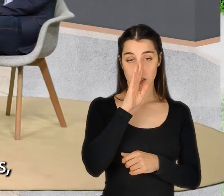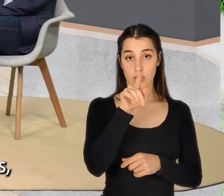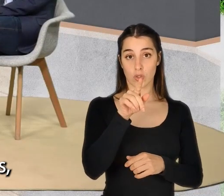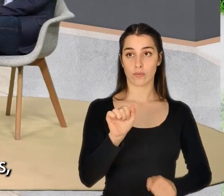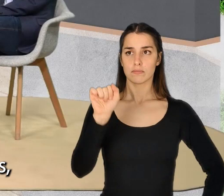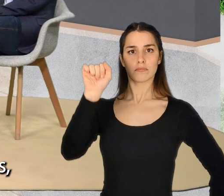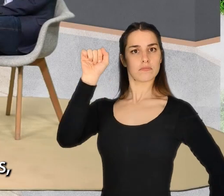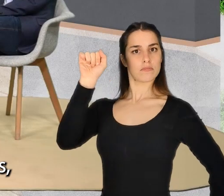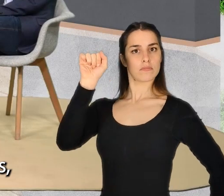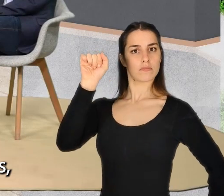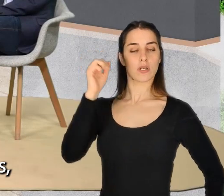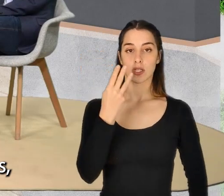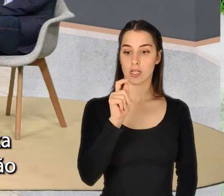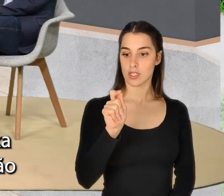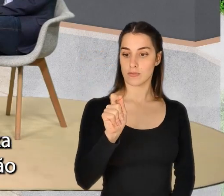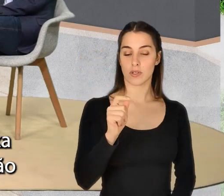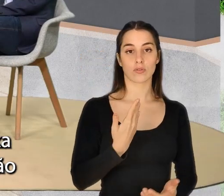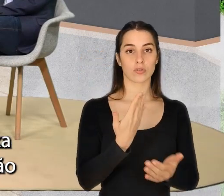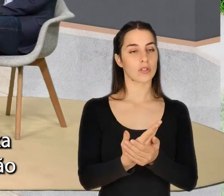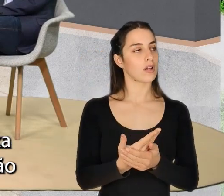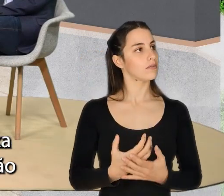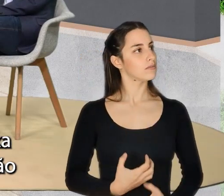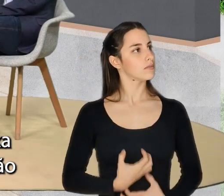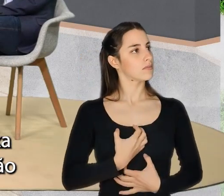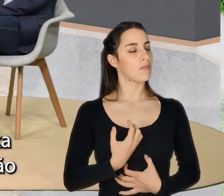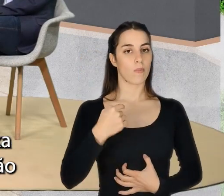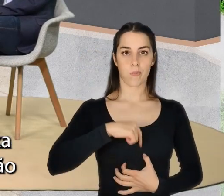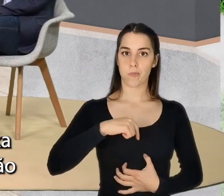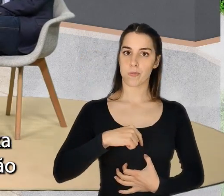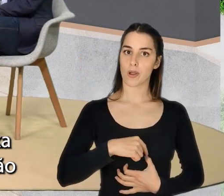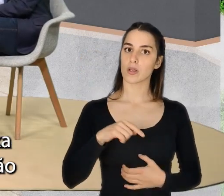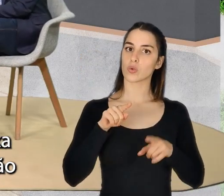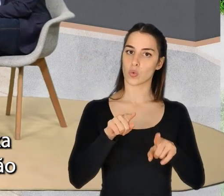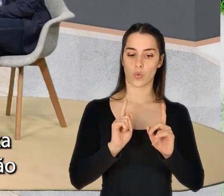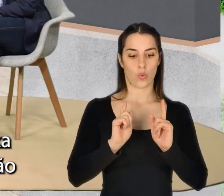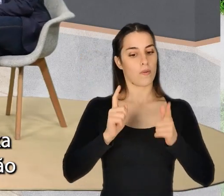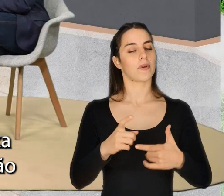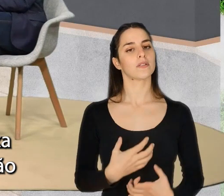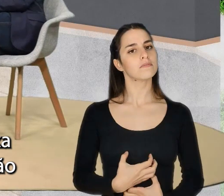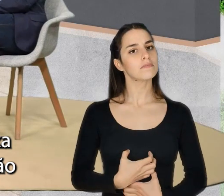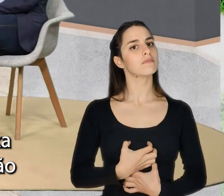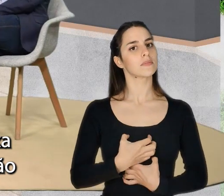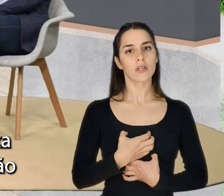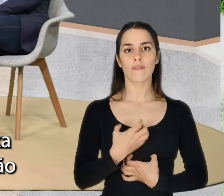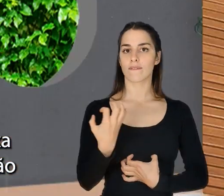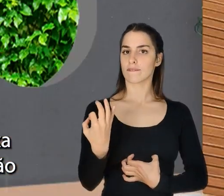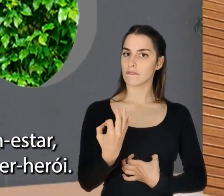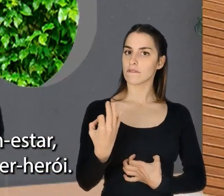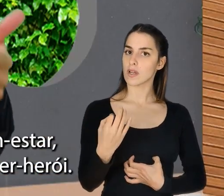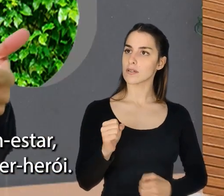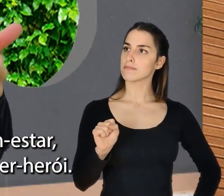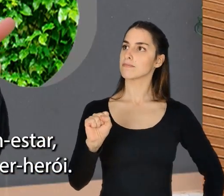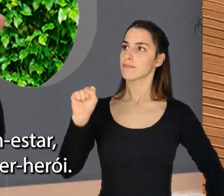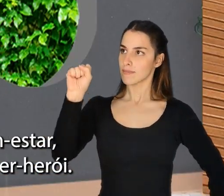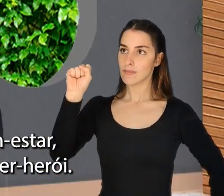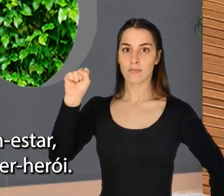de super-herói durante três minutos, isto tem um impacto a nível de baixa do teu cortisol, motivação para a ação e,